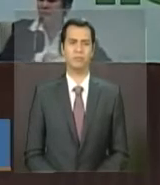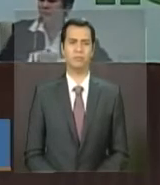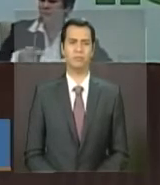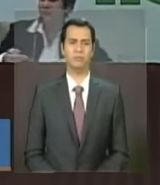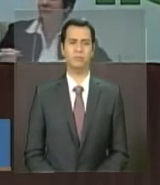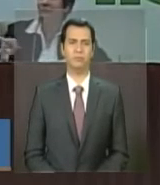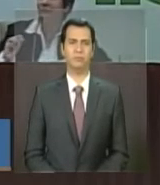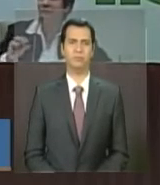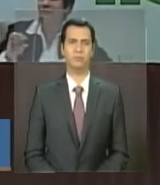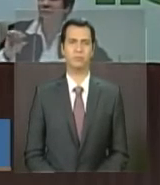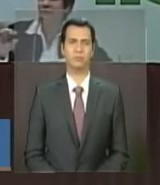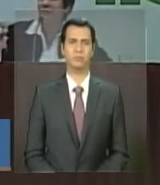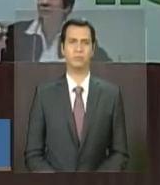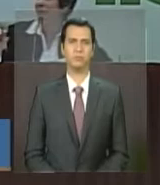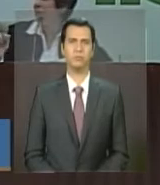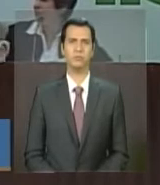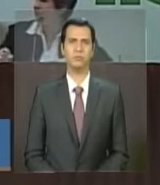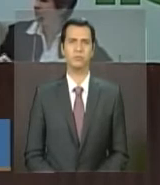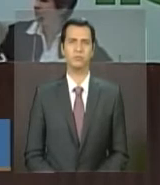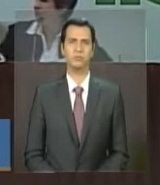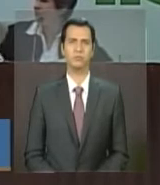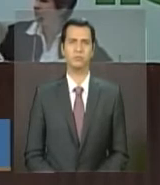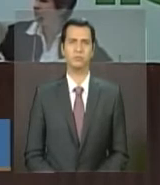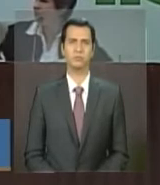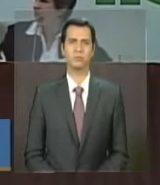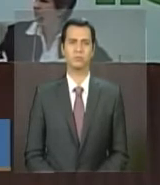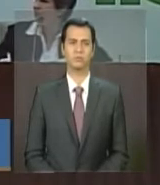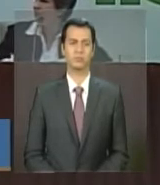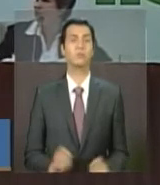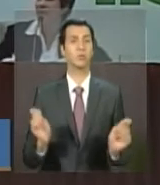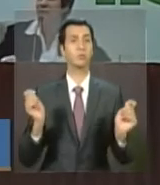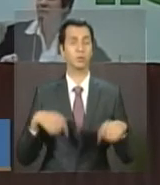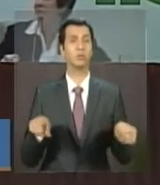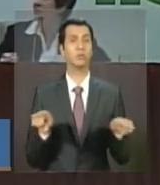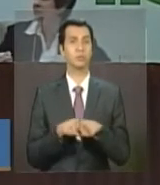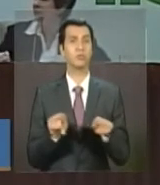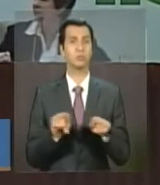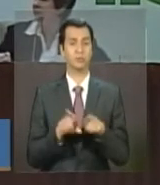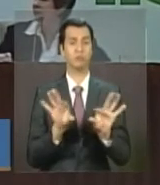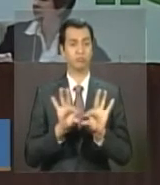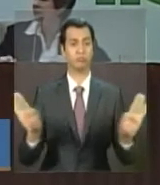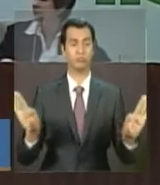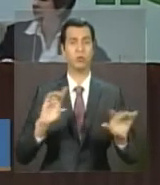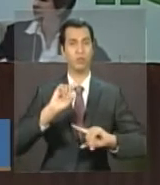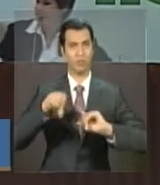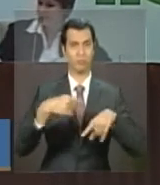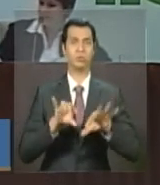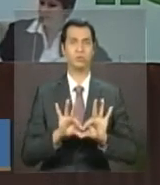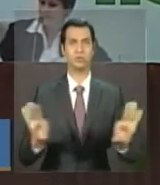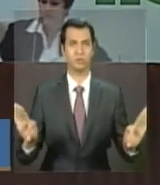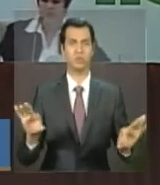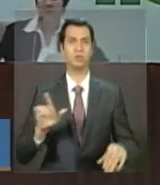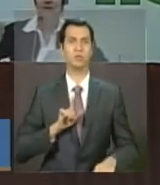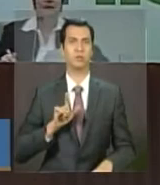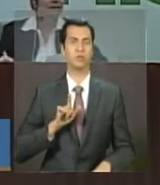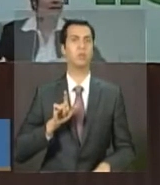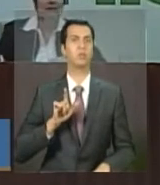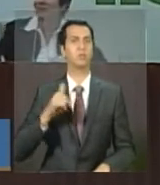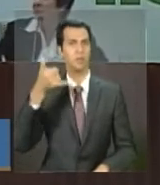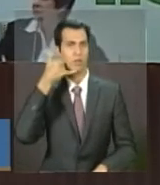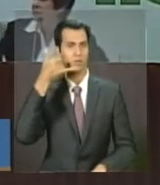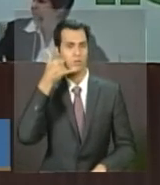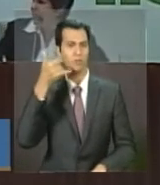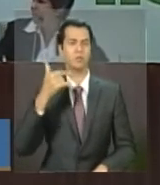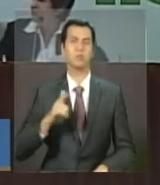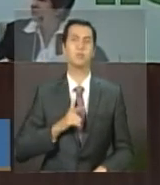Podemos depois acreditar o site do É verdade. E esses telefones também aí, hein, Lúcia? Sim,